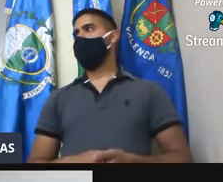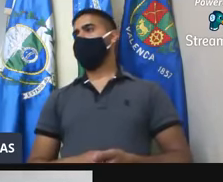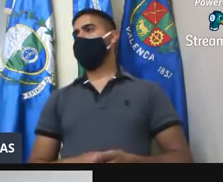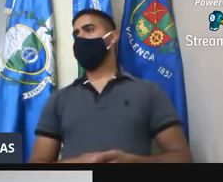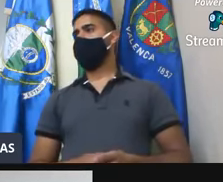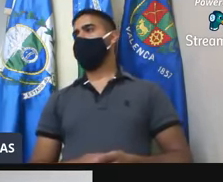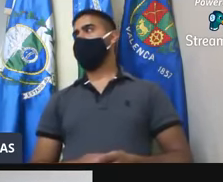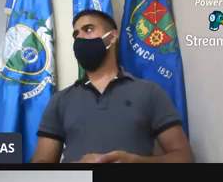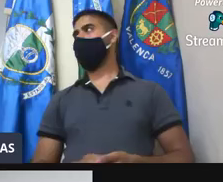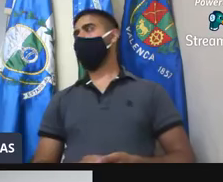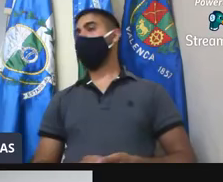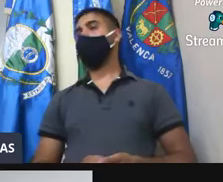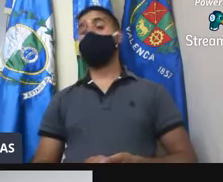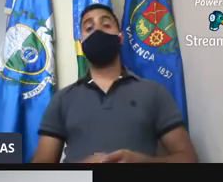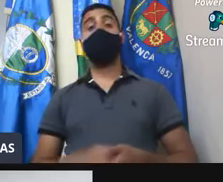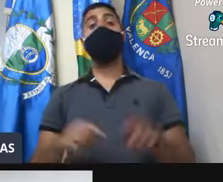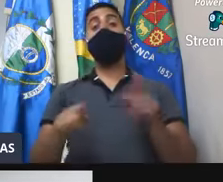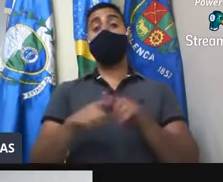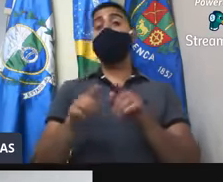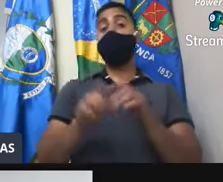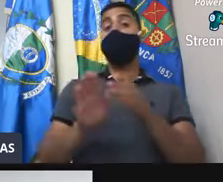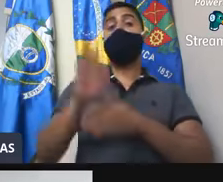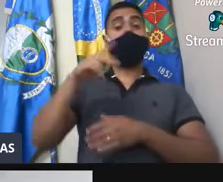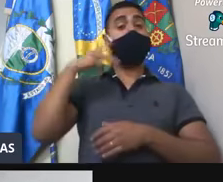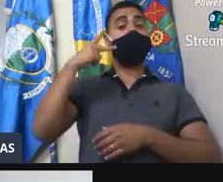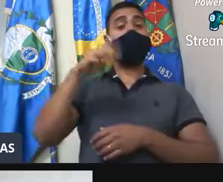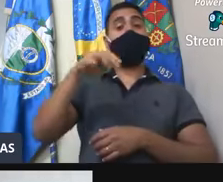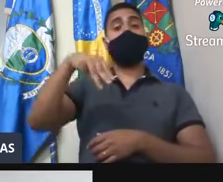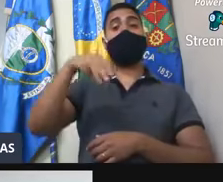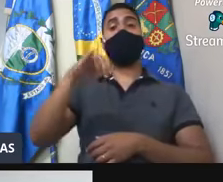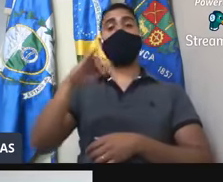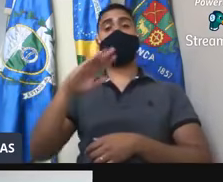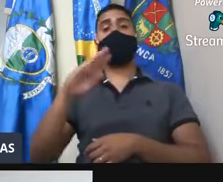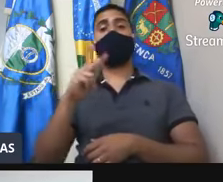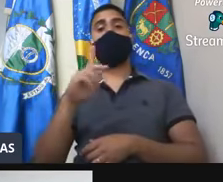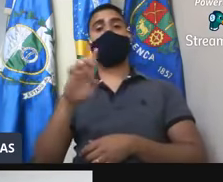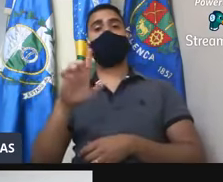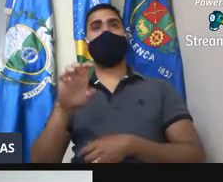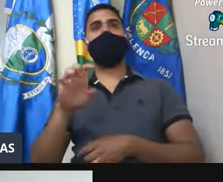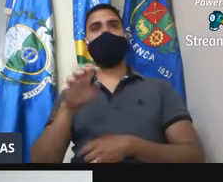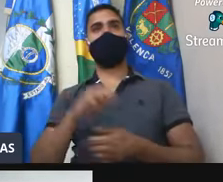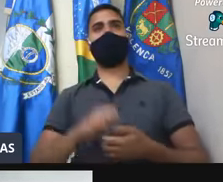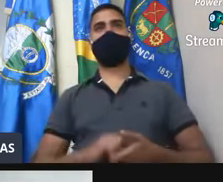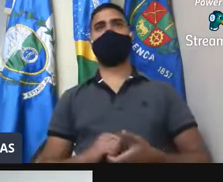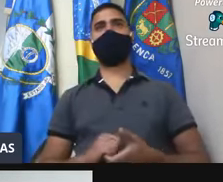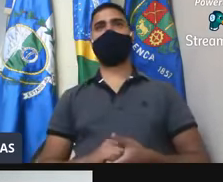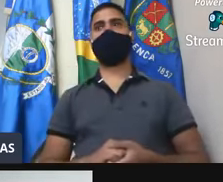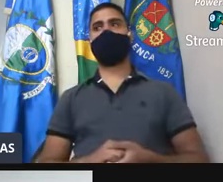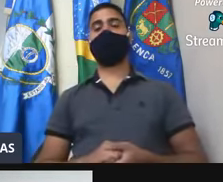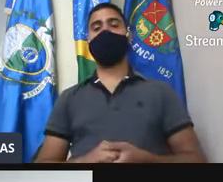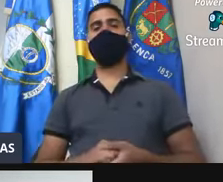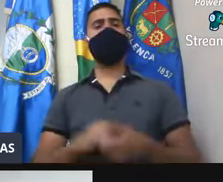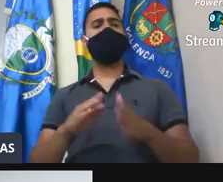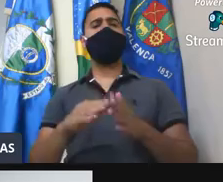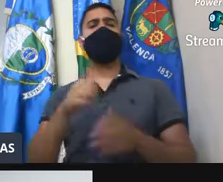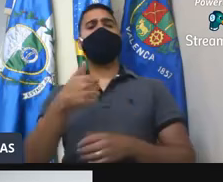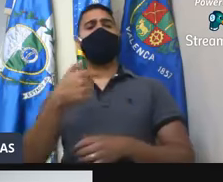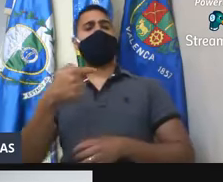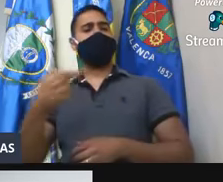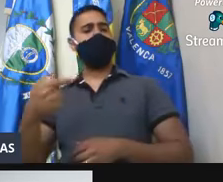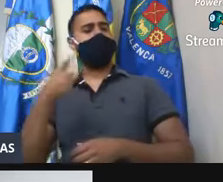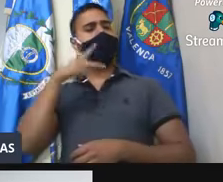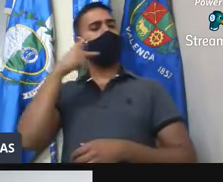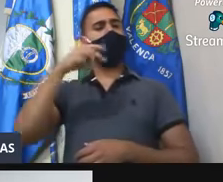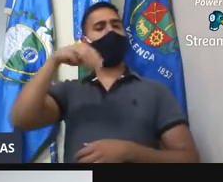Ah, que se faça consta em ata a presença da vereadora Michele Cabral. Requerimento 177 da